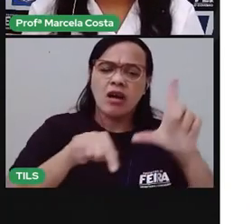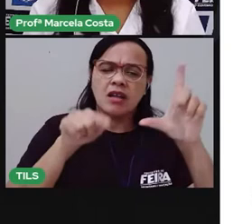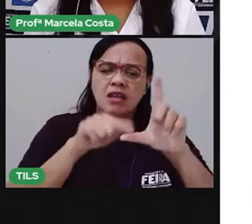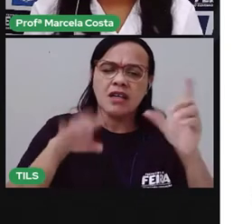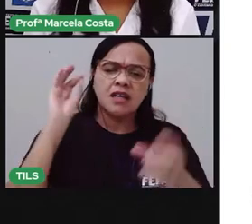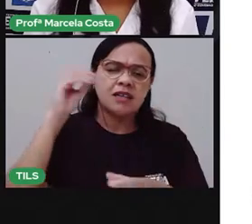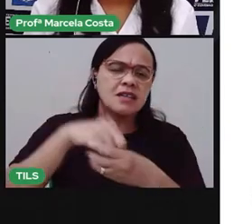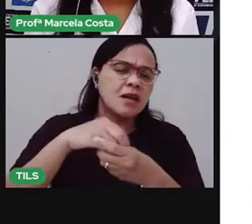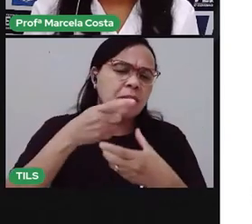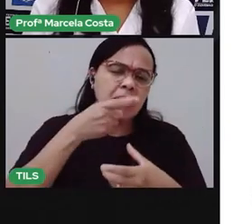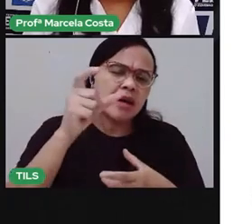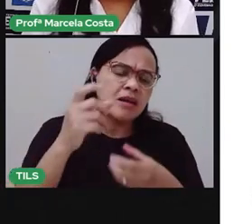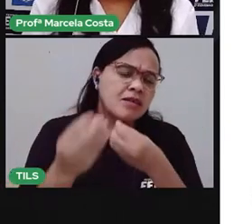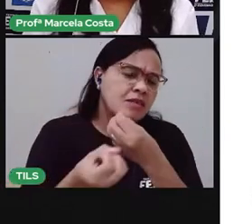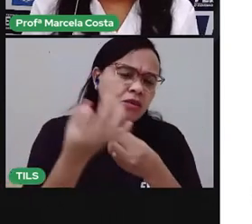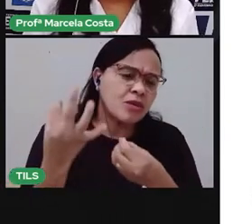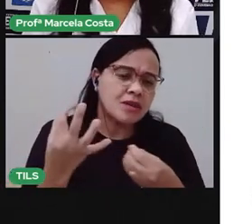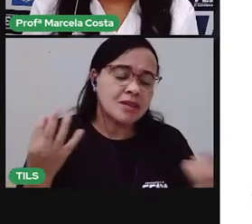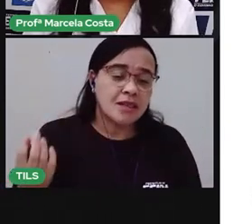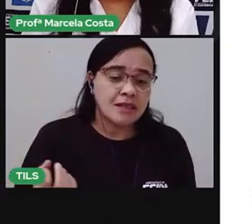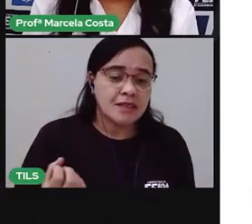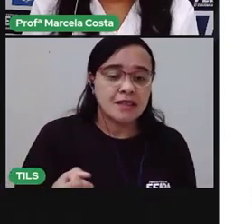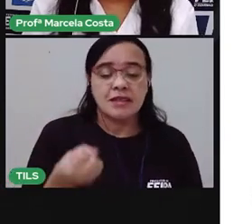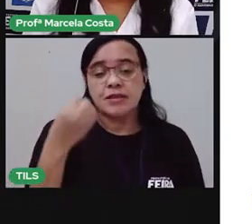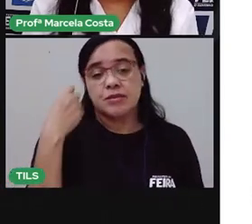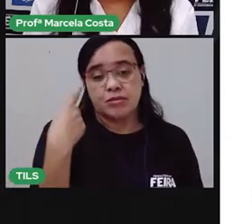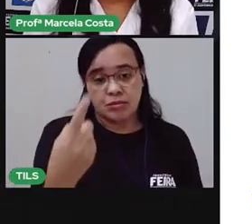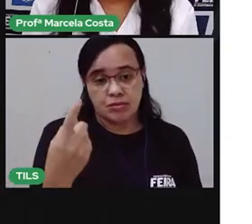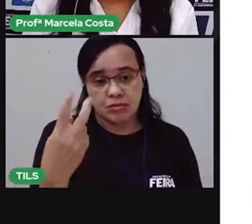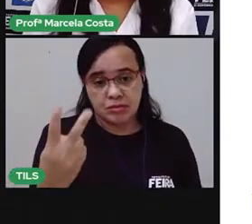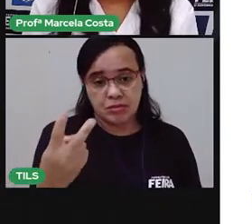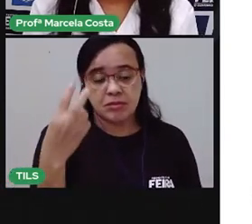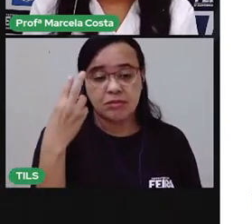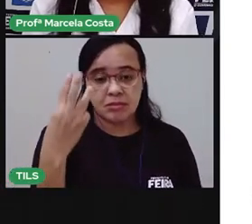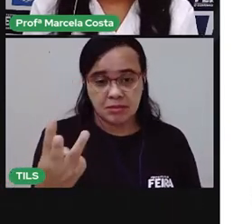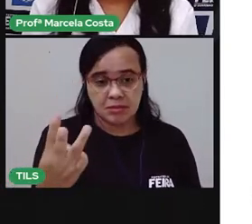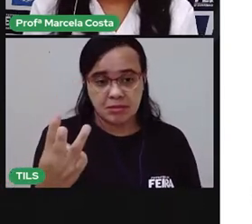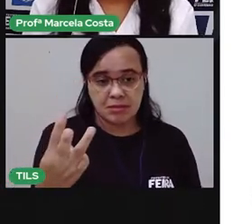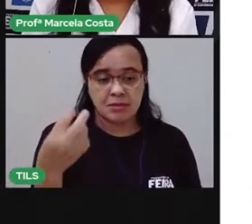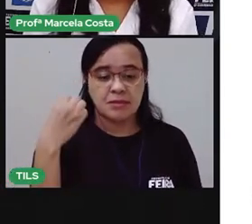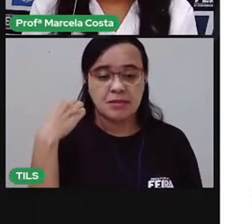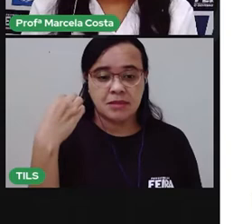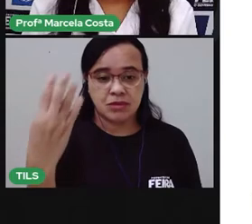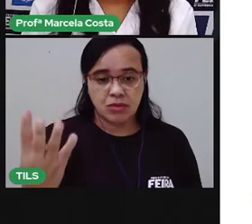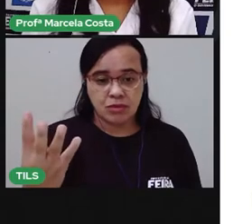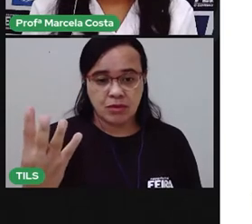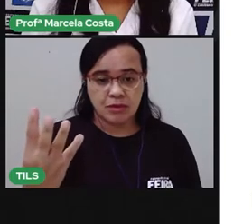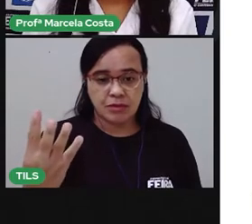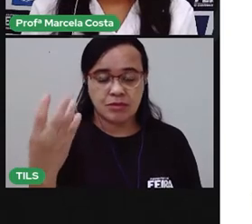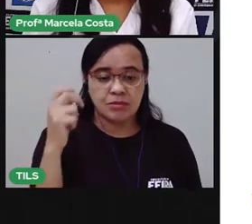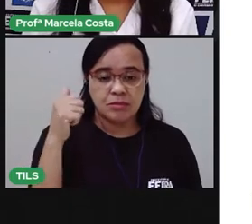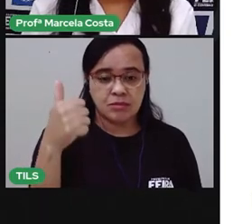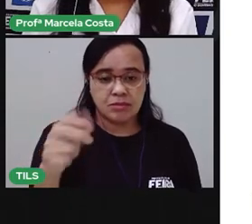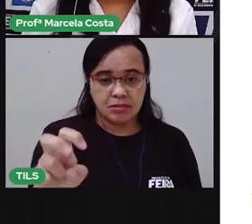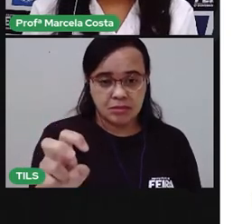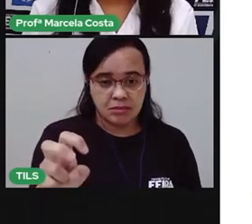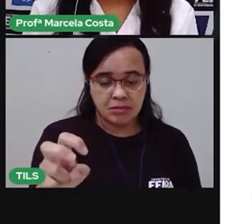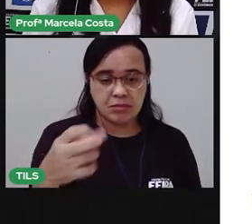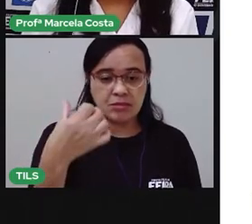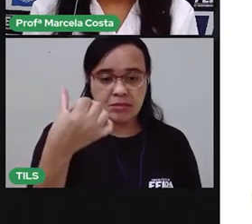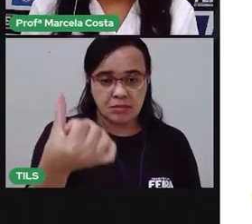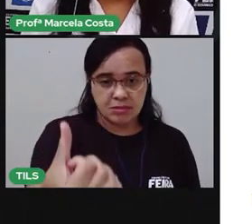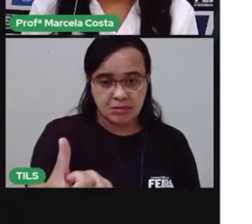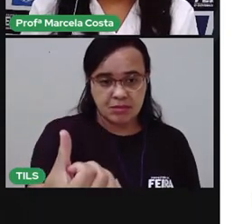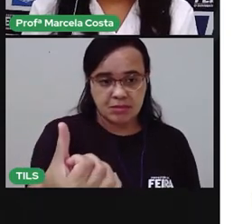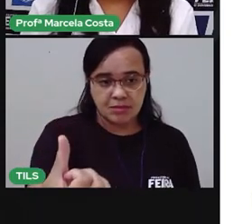jacaré? Uma, duas, três, quatro, cinco,